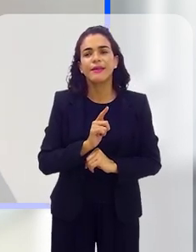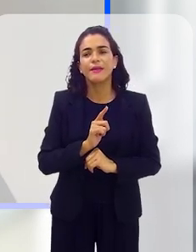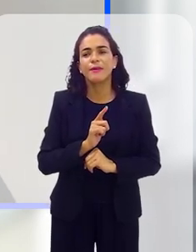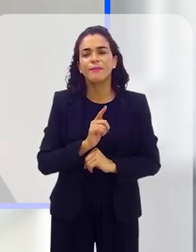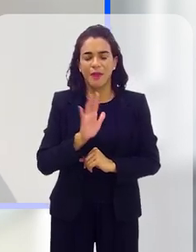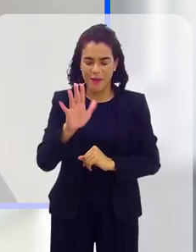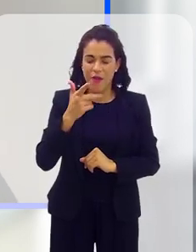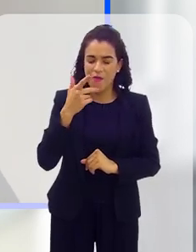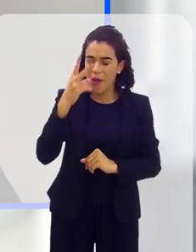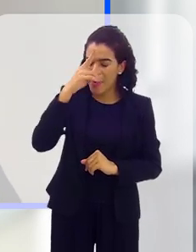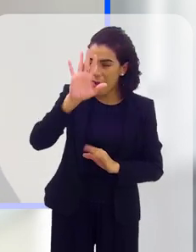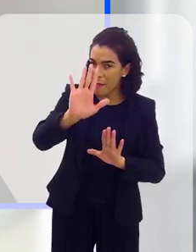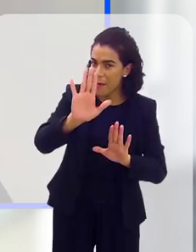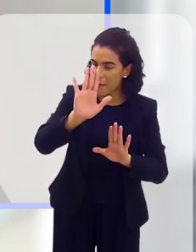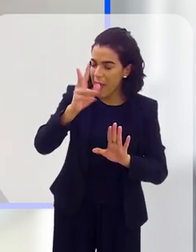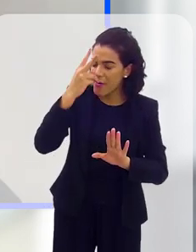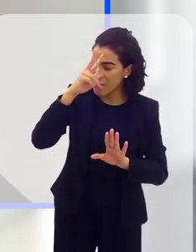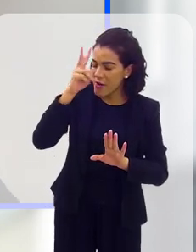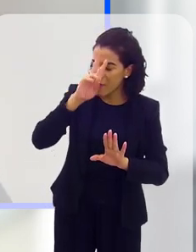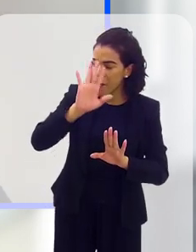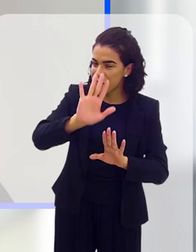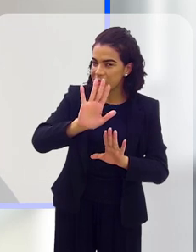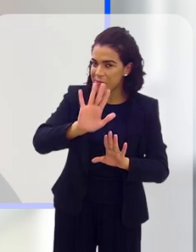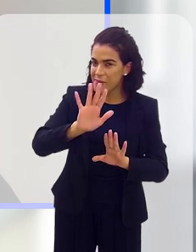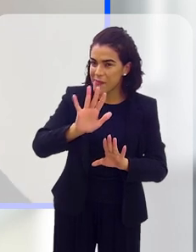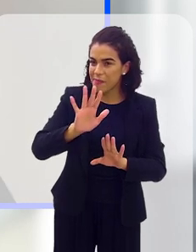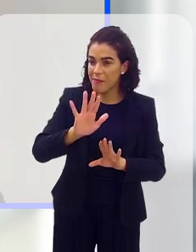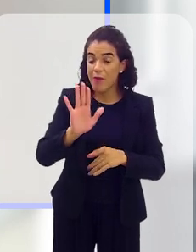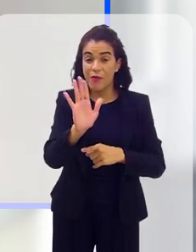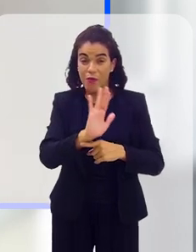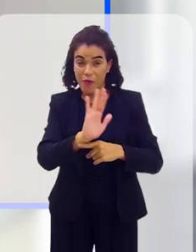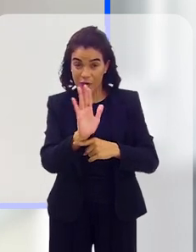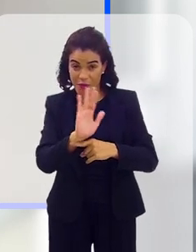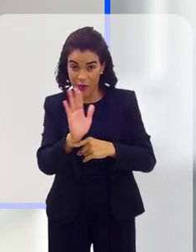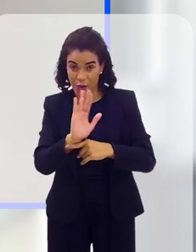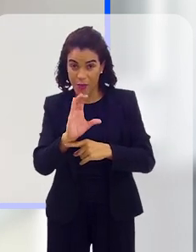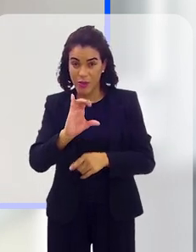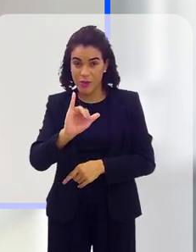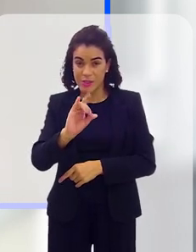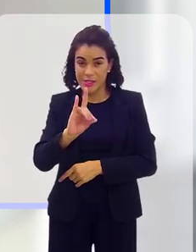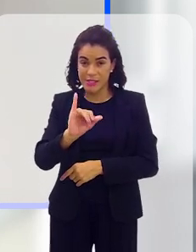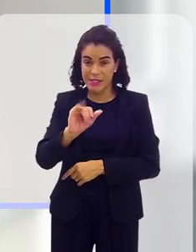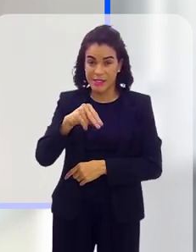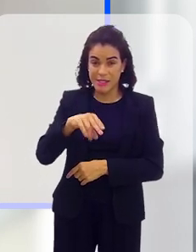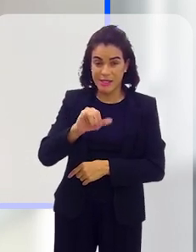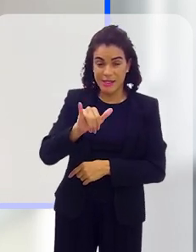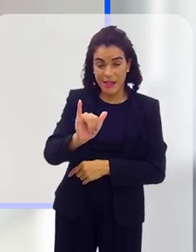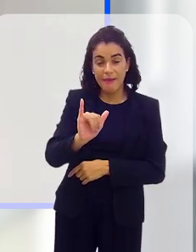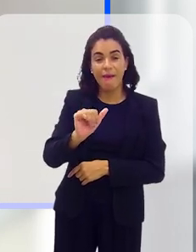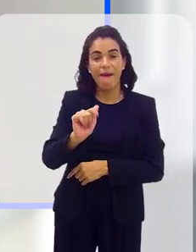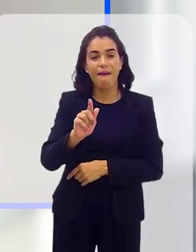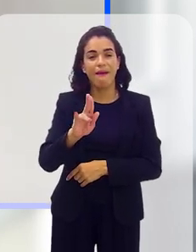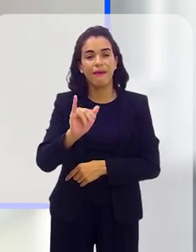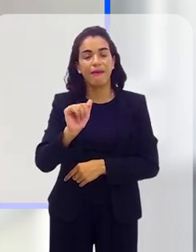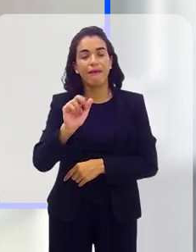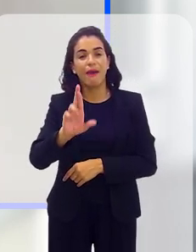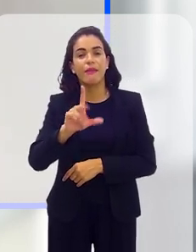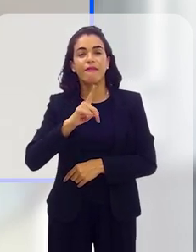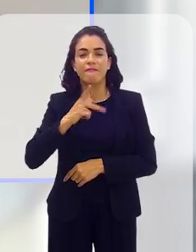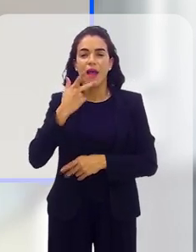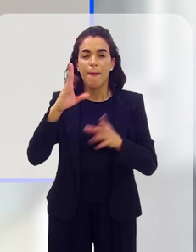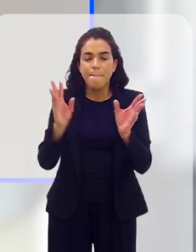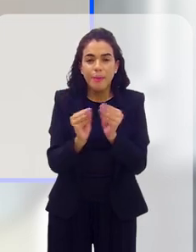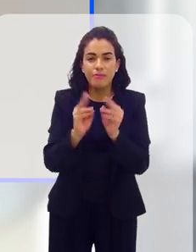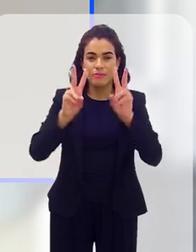Tem um... Daqui a pouco vem, daqui a pouco vem o nome. Então, no filme do Sidney Aguiar, ele fala um